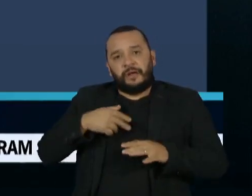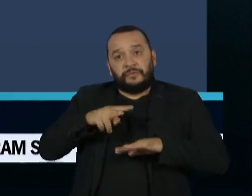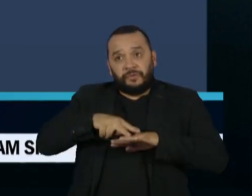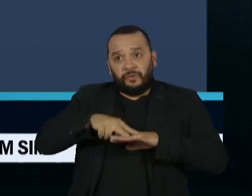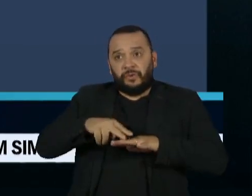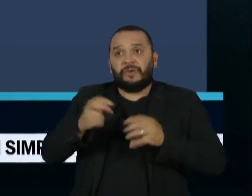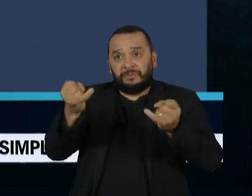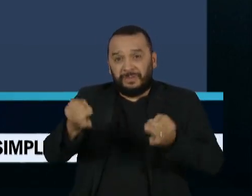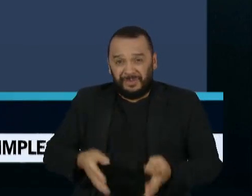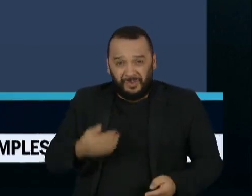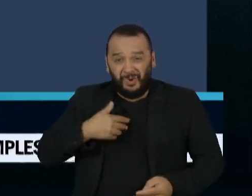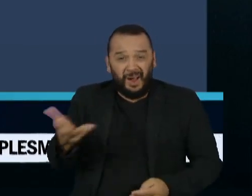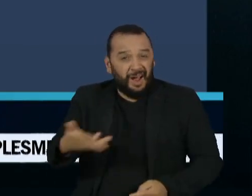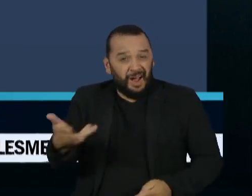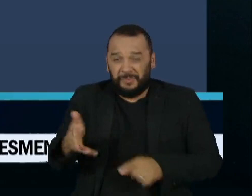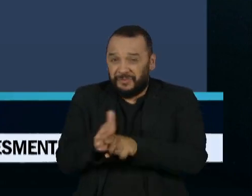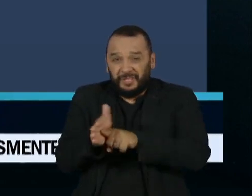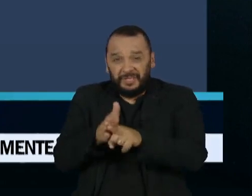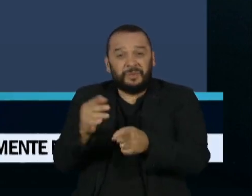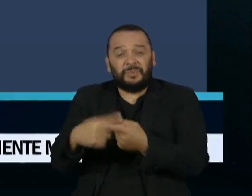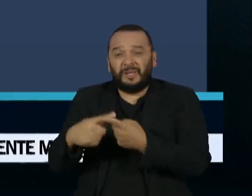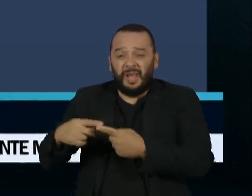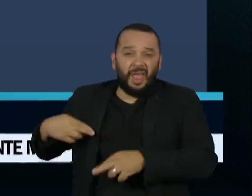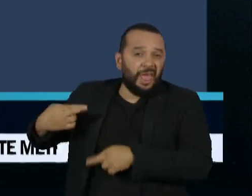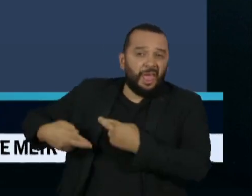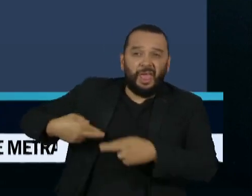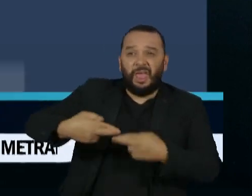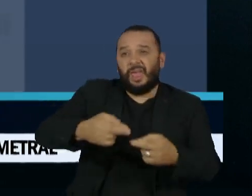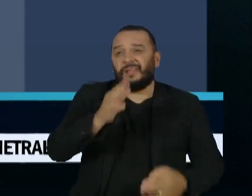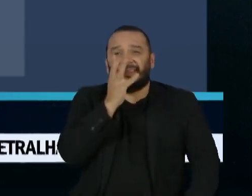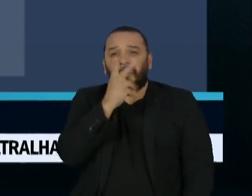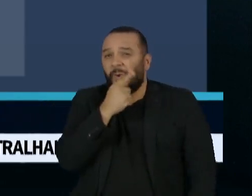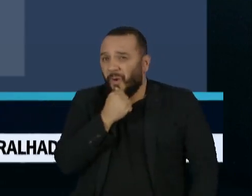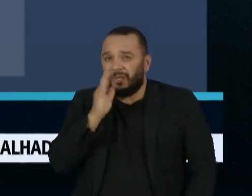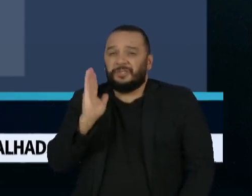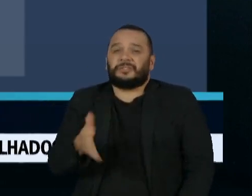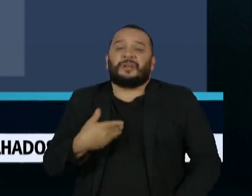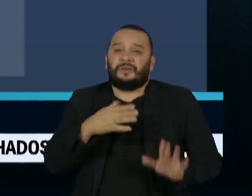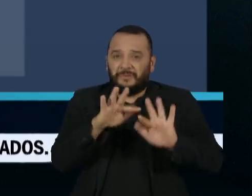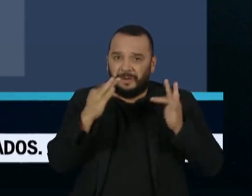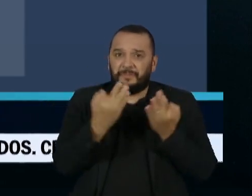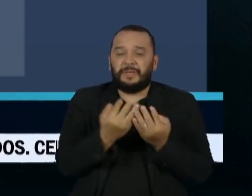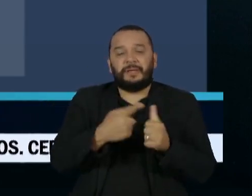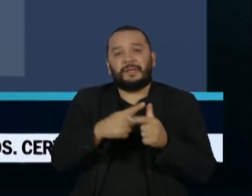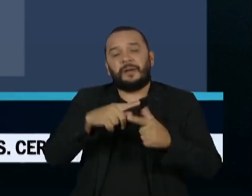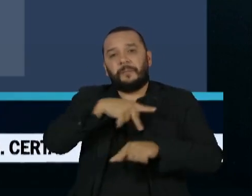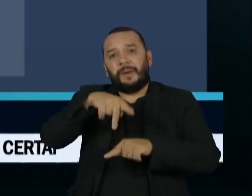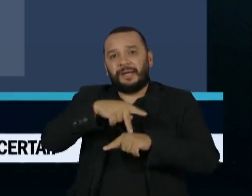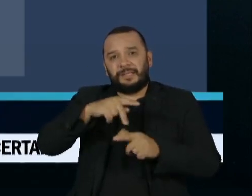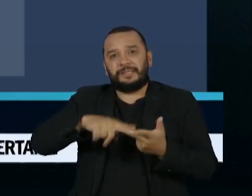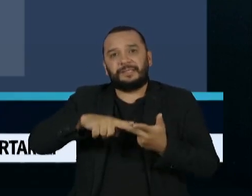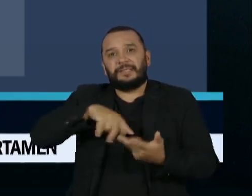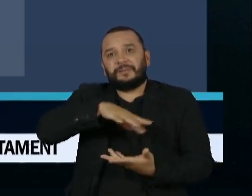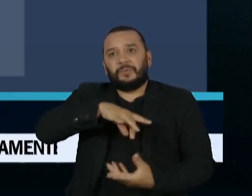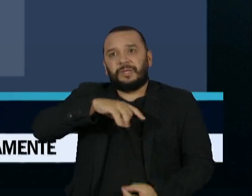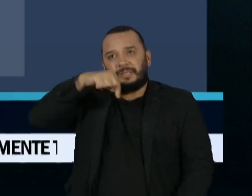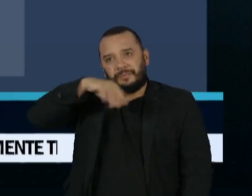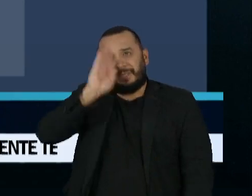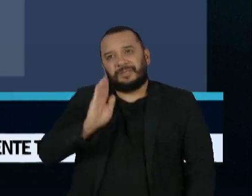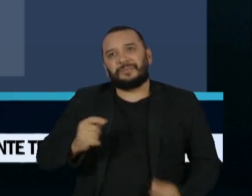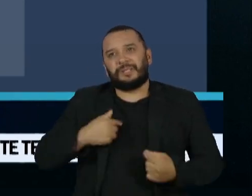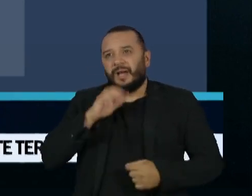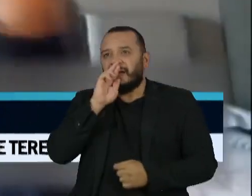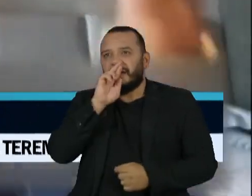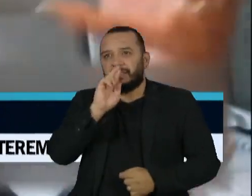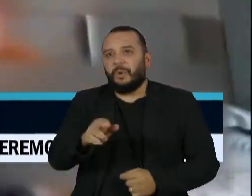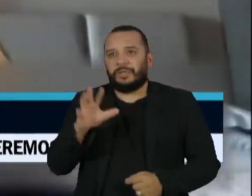investigação que tem se arrastado de forma tortuosa e torturante, e disse que as famílias, o país e a democracia brasileira precisam de